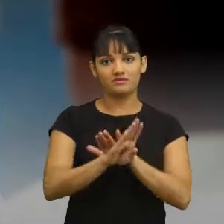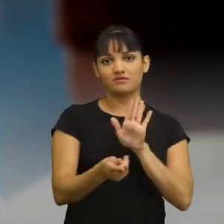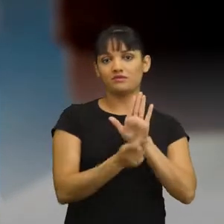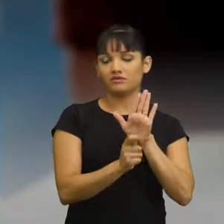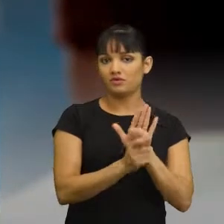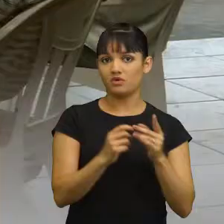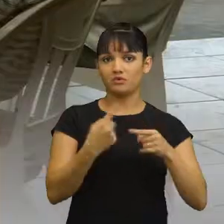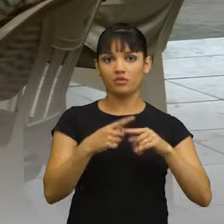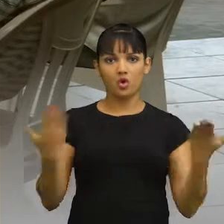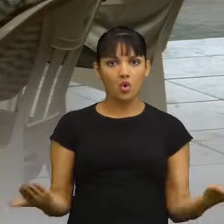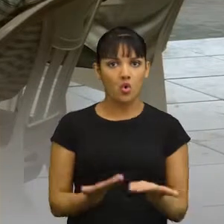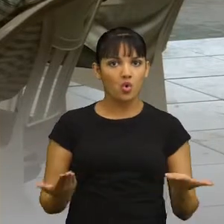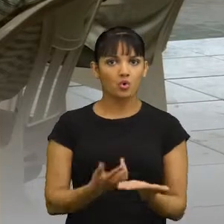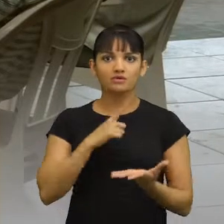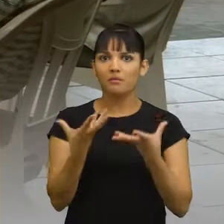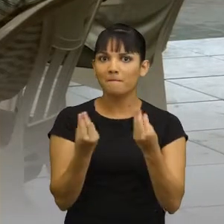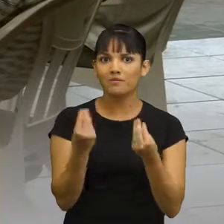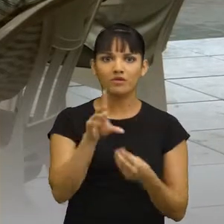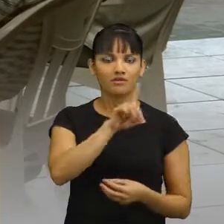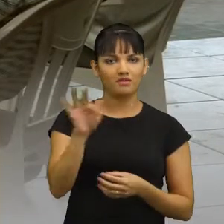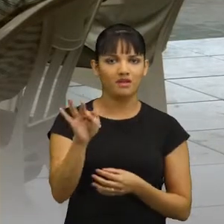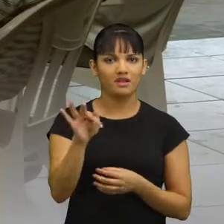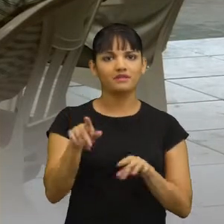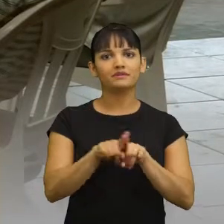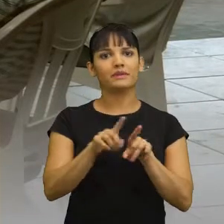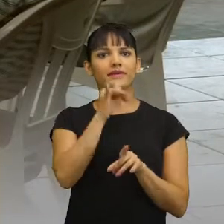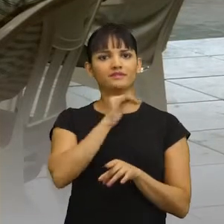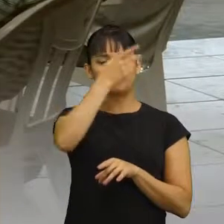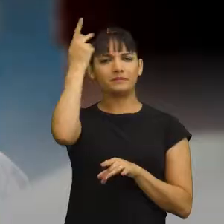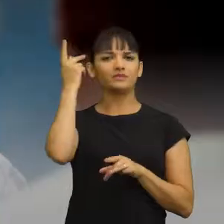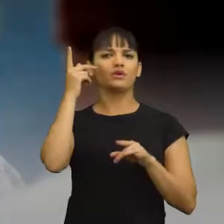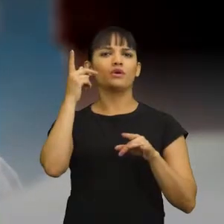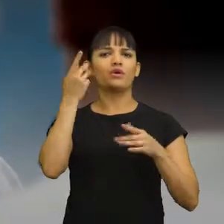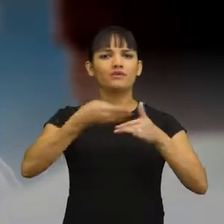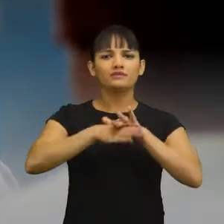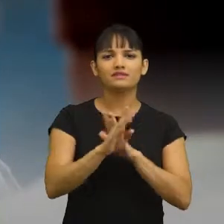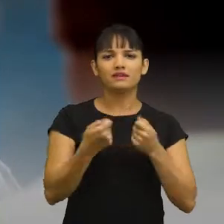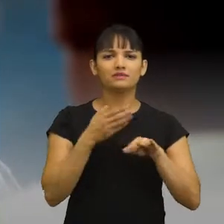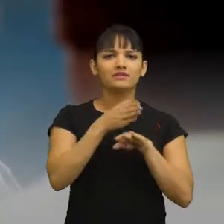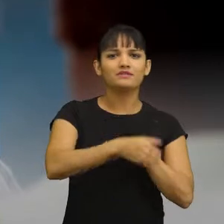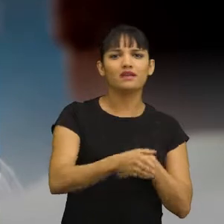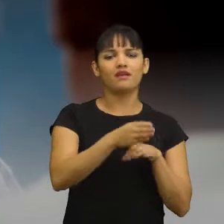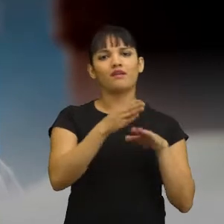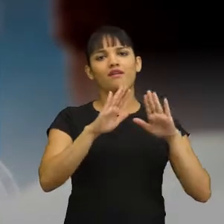crack virou epidemia no Distrito Federal. E temos que tratar da pessoa que é viciada com clínicas públicas de atendimento